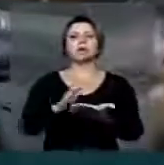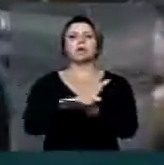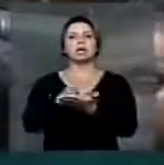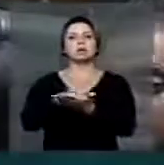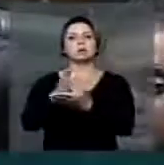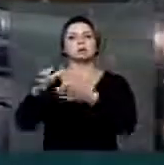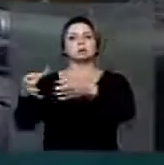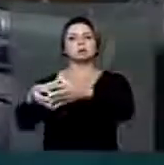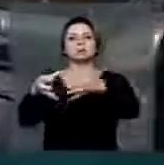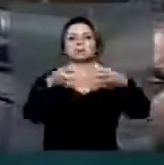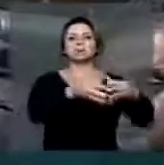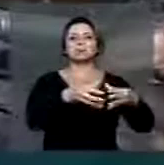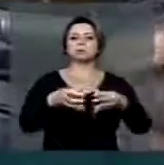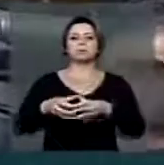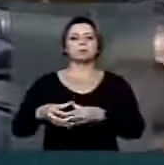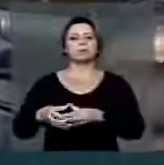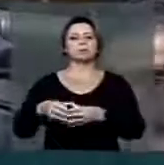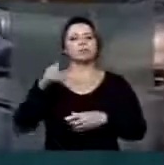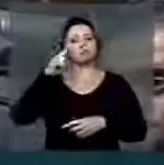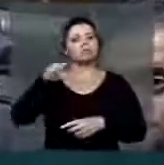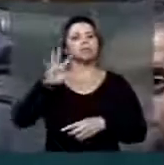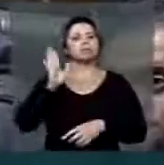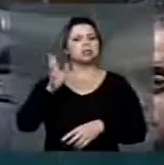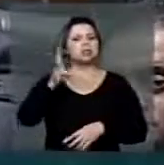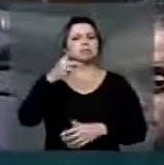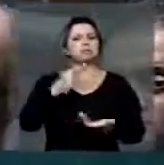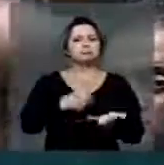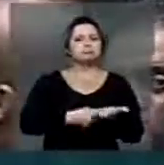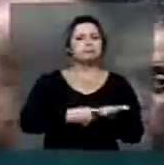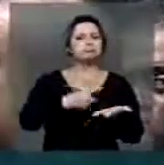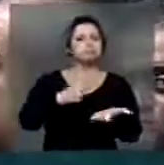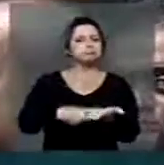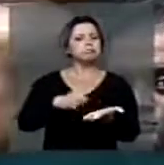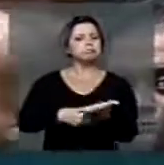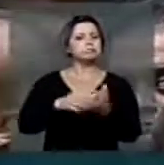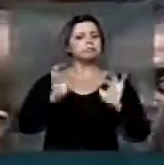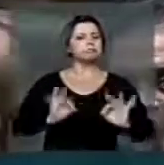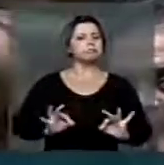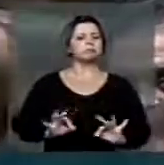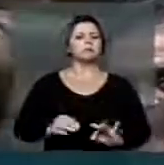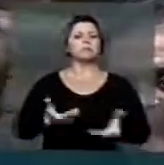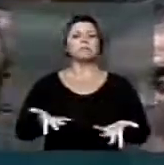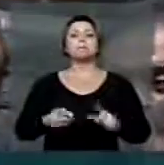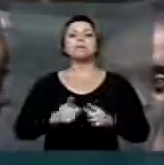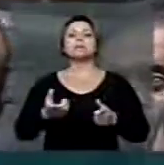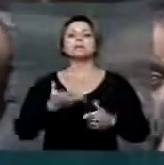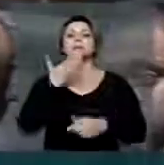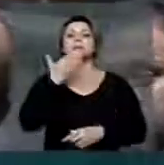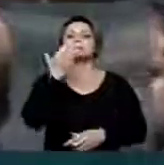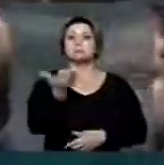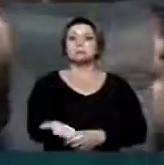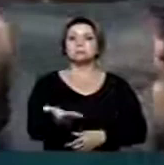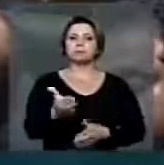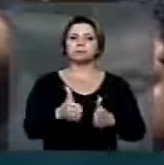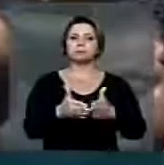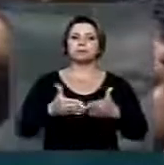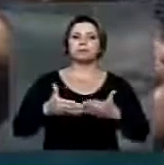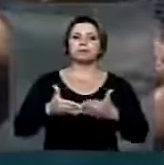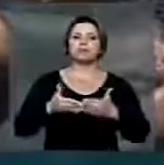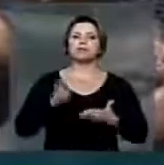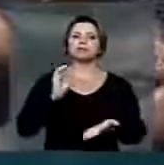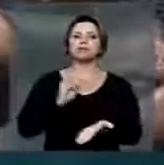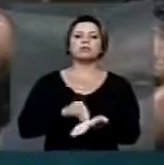partidos também pelo que eu vim conversando. O que nós pleiteamos é o que ainda